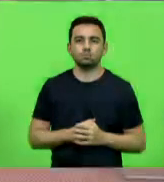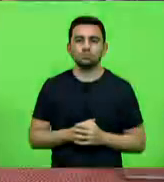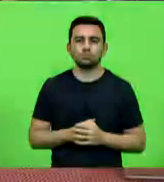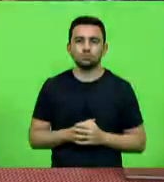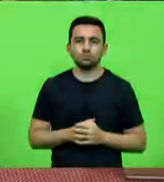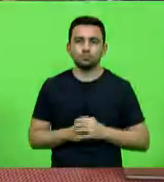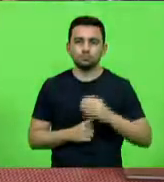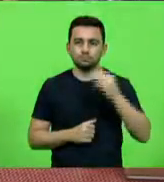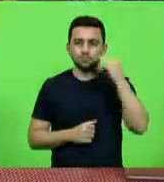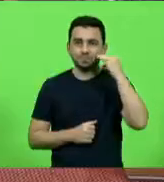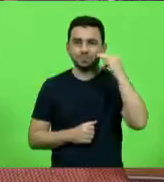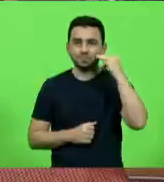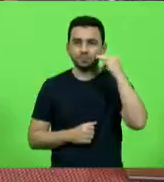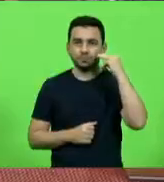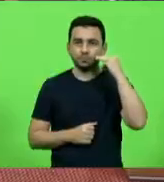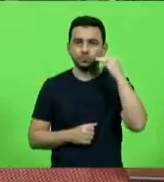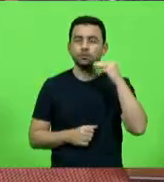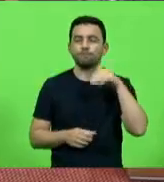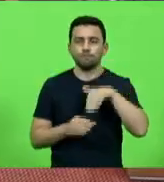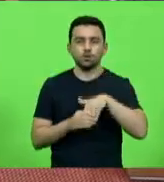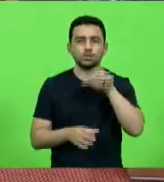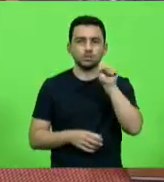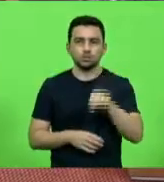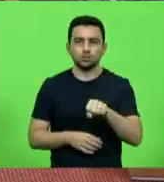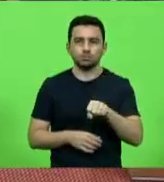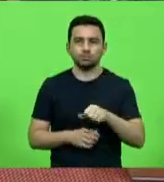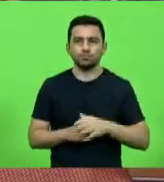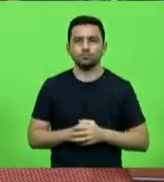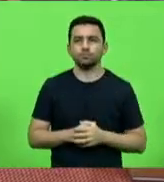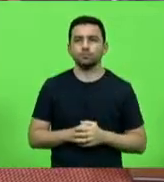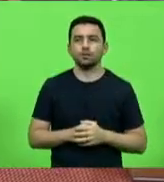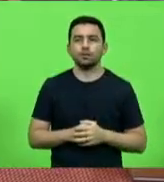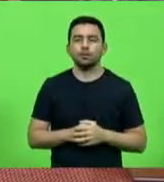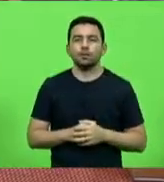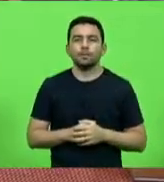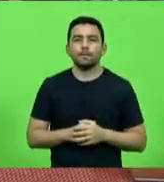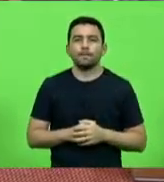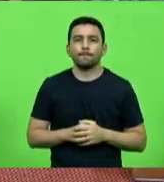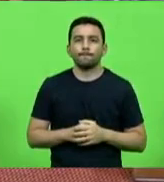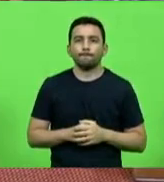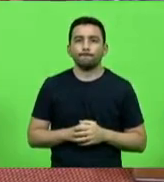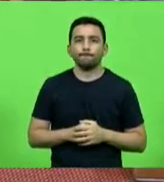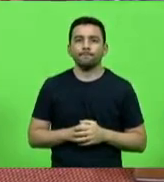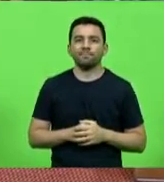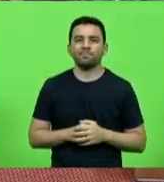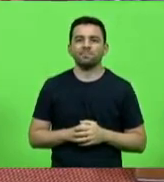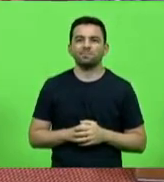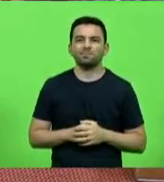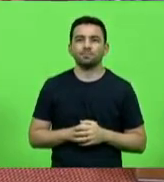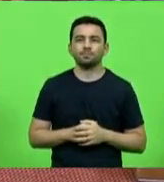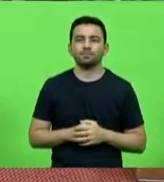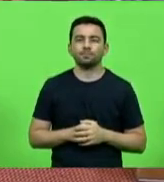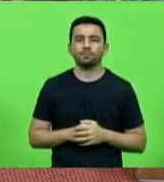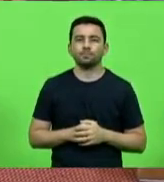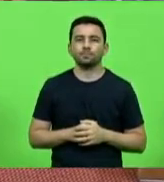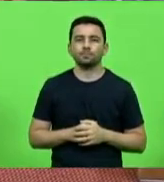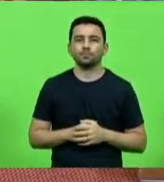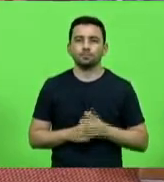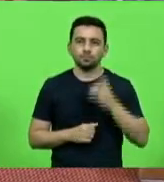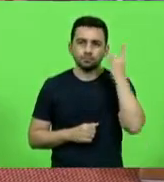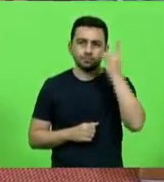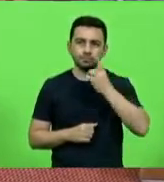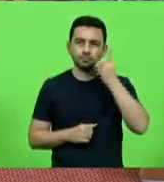Marlene Fengler? Sim Deputada Marlene Fengler vota sim, senhor presidente Como vota deputado